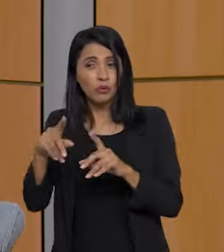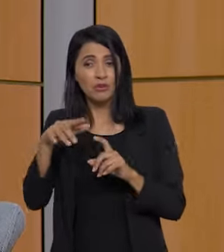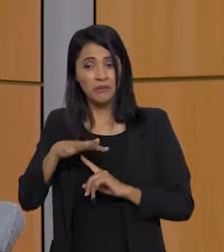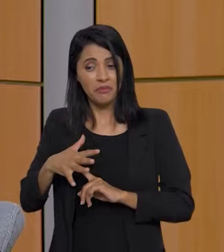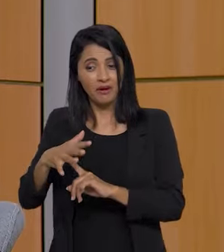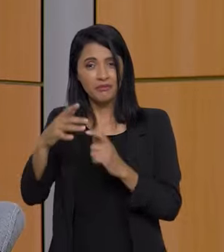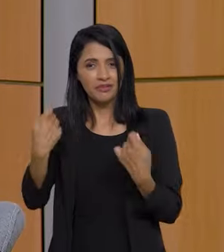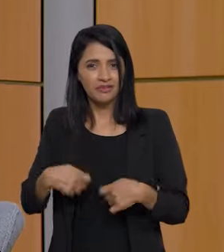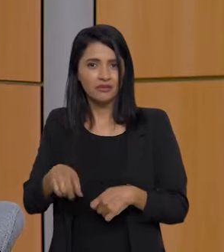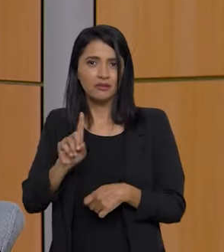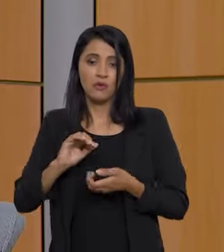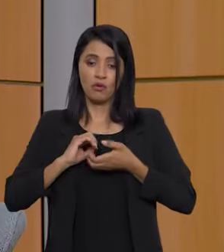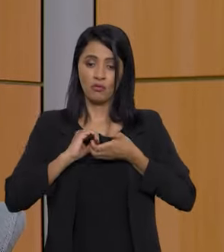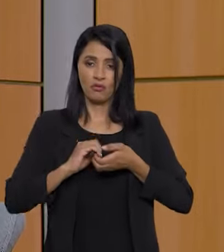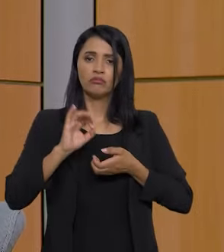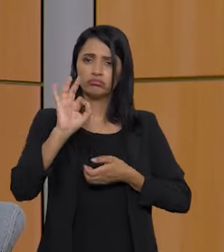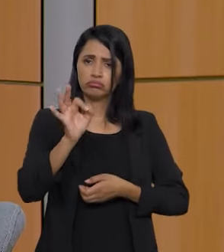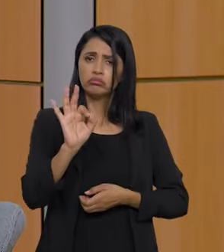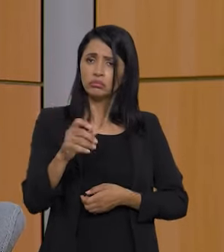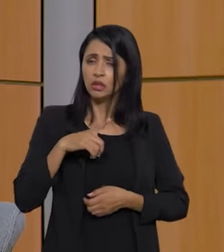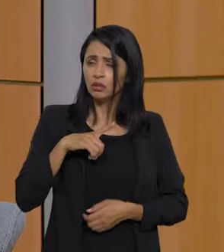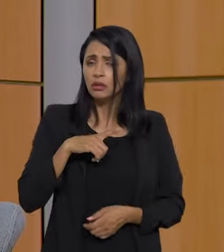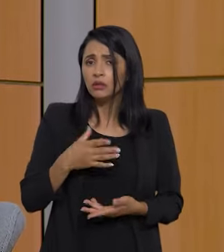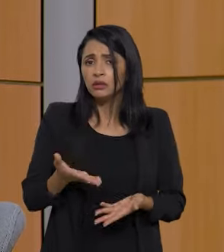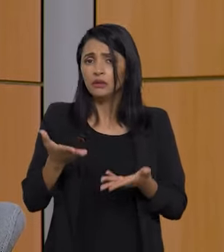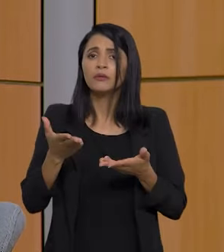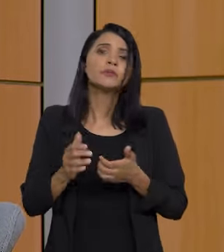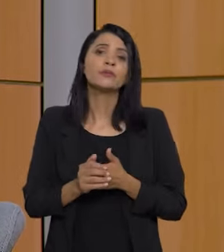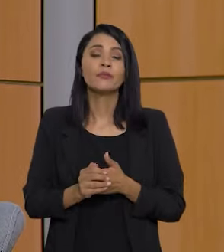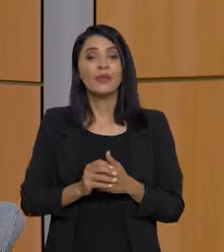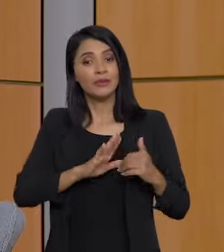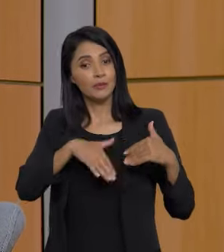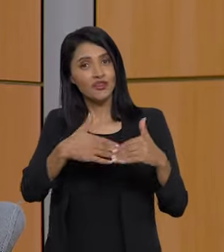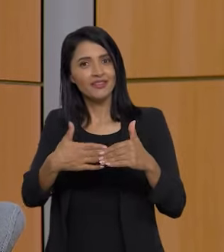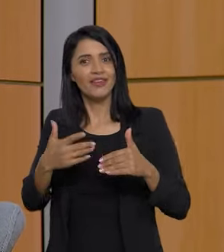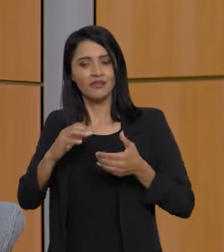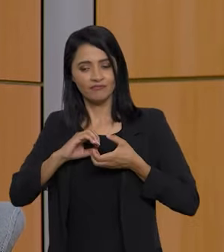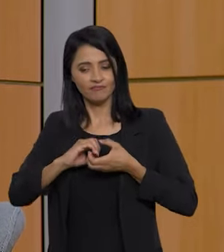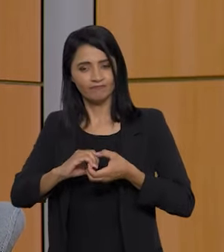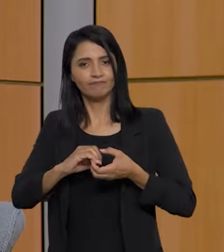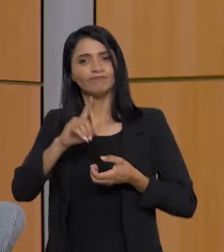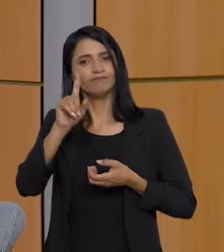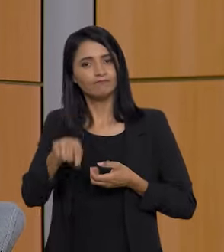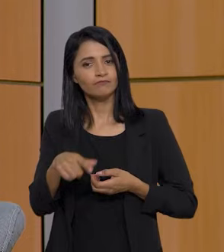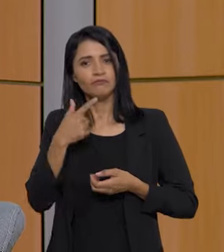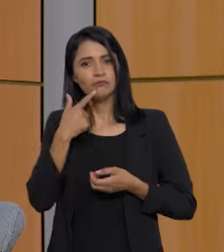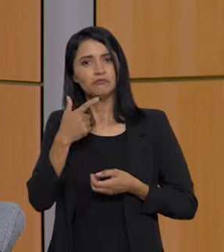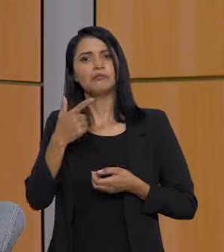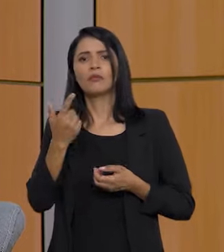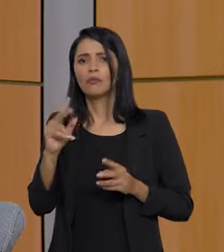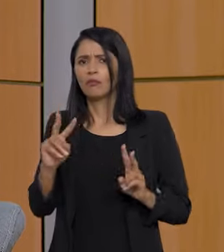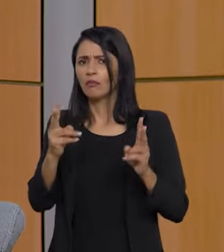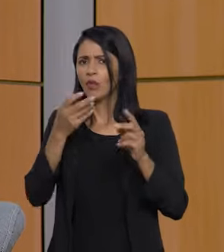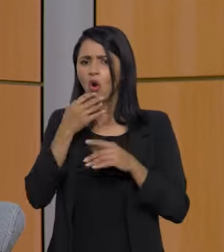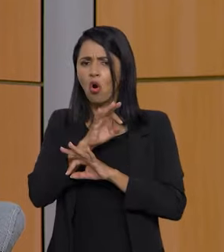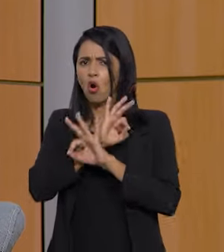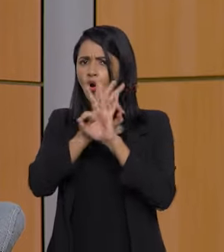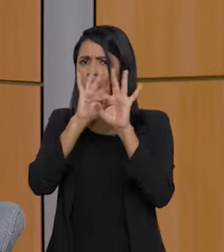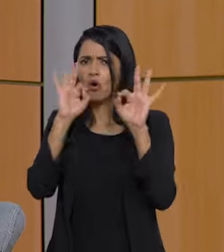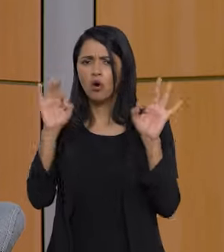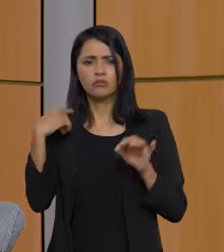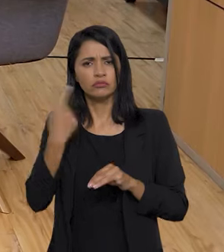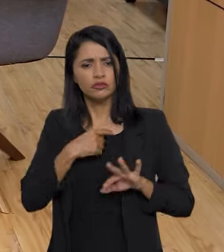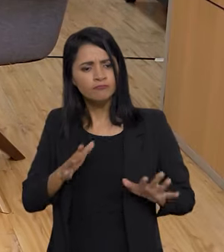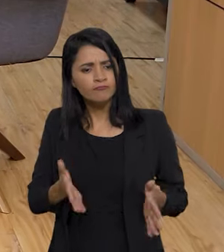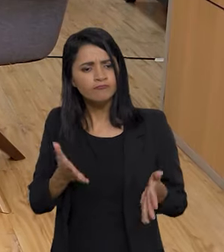máquinas que ele precisa. Mas a cooperativa, sim. Então, esse processo cooperativado é um processo muito virtuoso